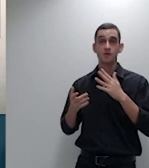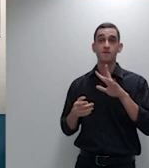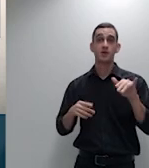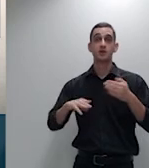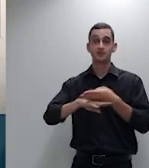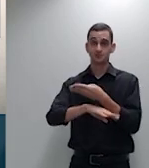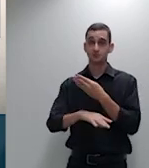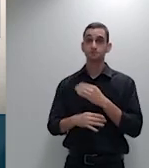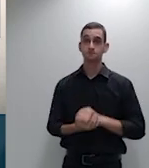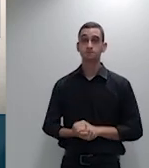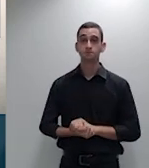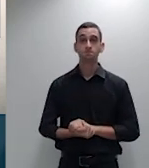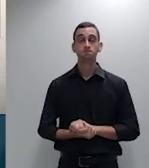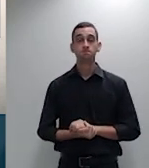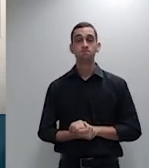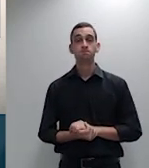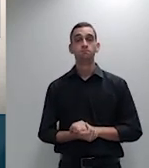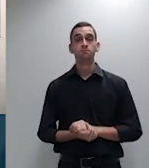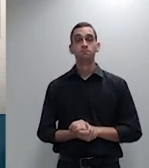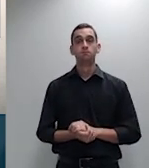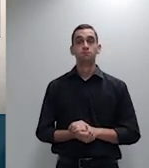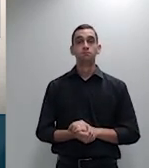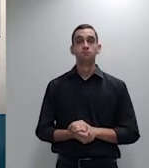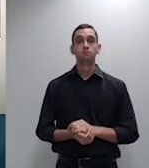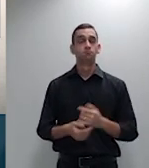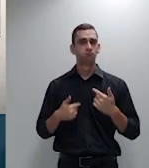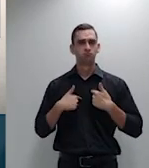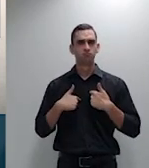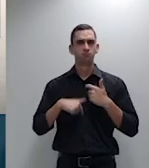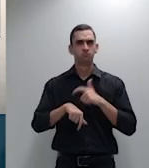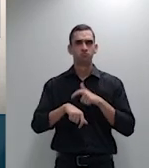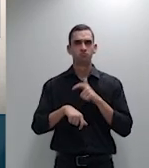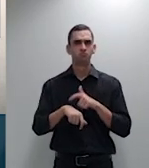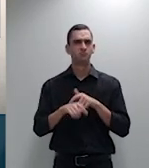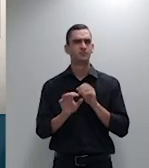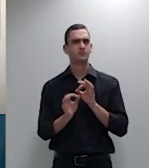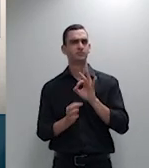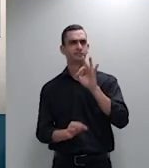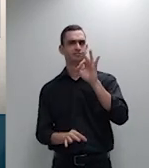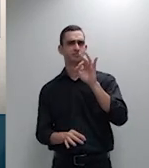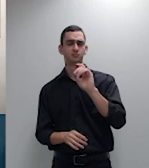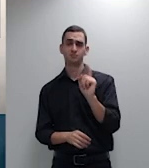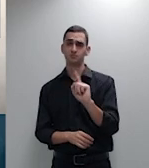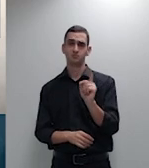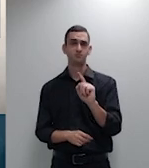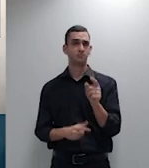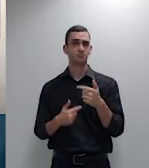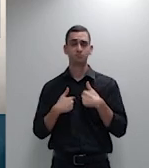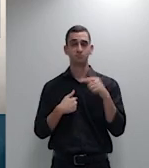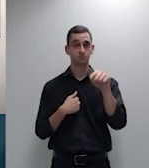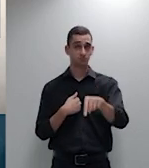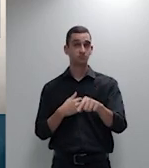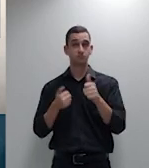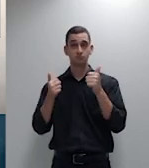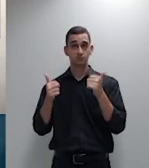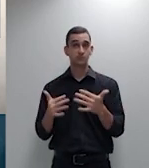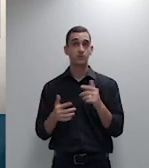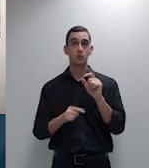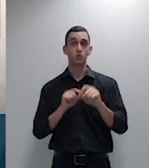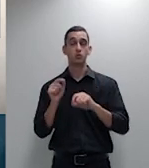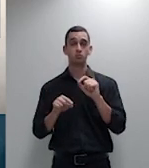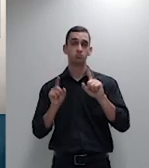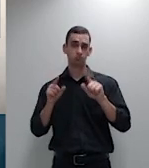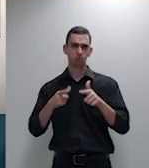eu não vou consumir o tempo completo a ideia do IDEC não é simplesmente uma aplicação retórica como disse a